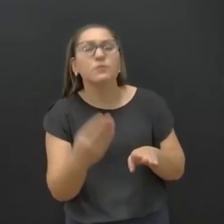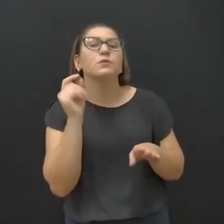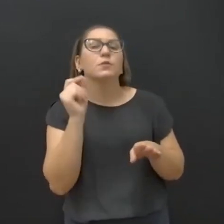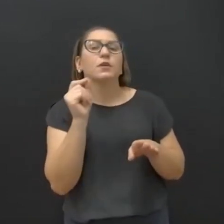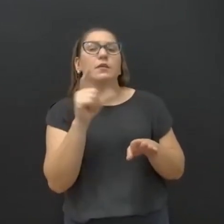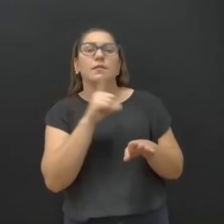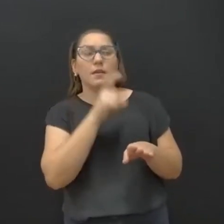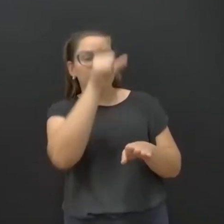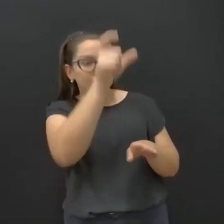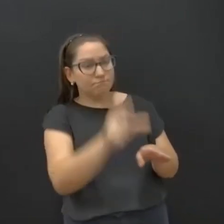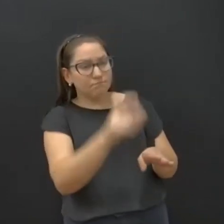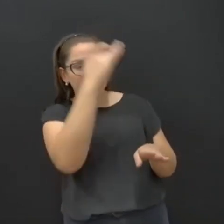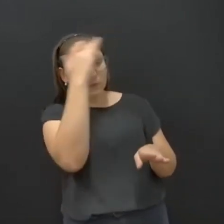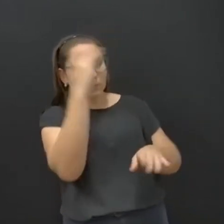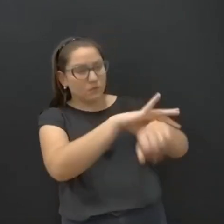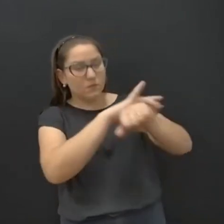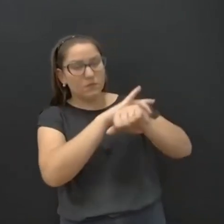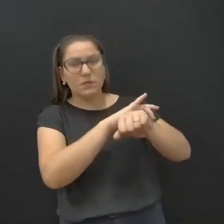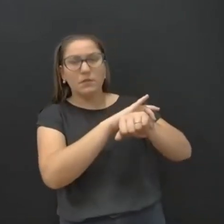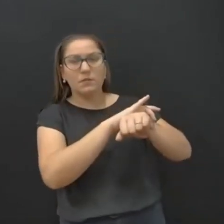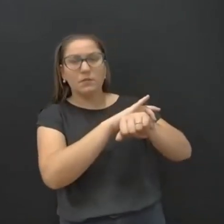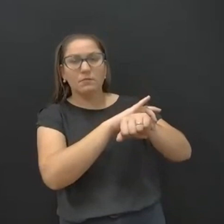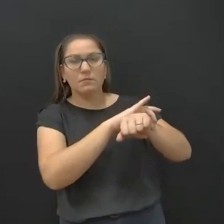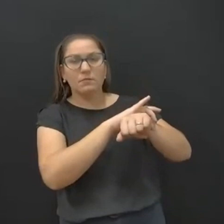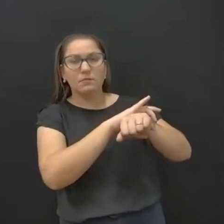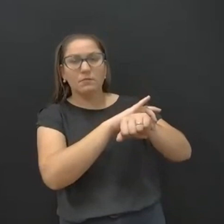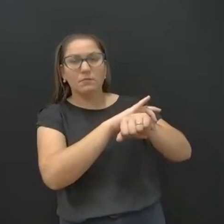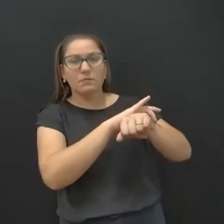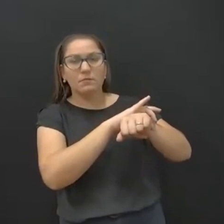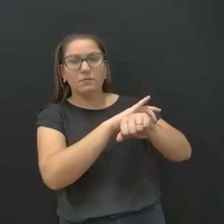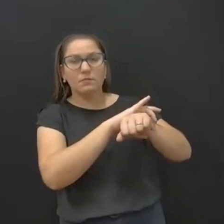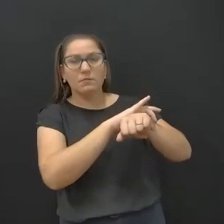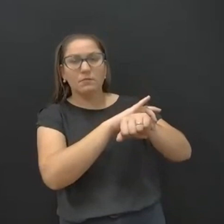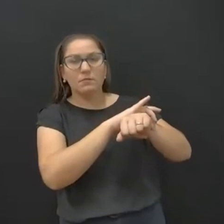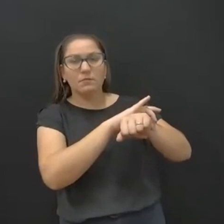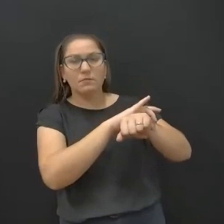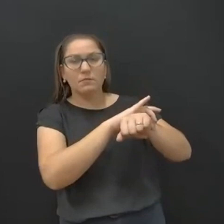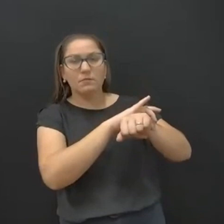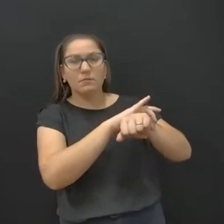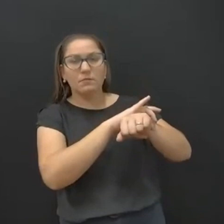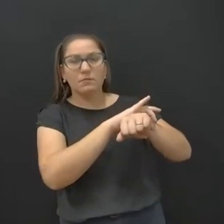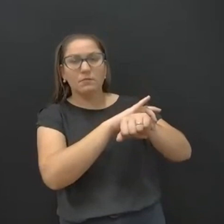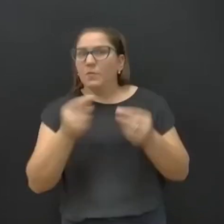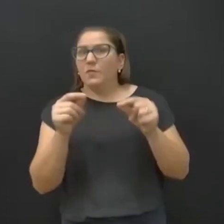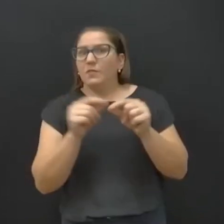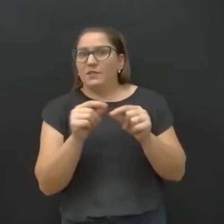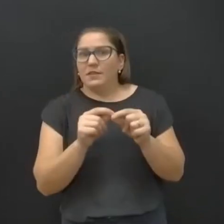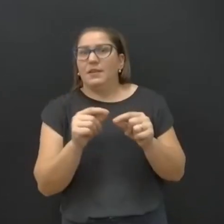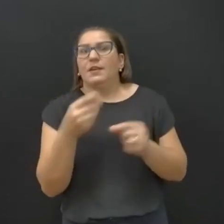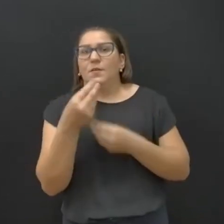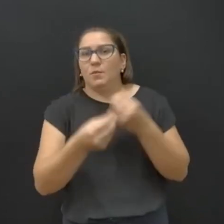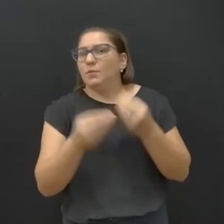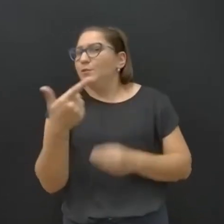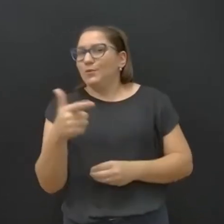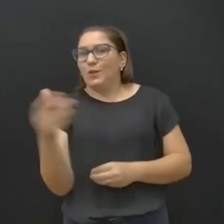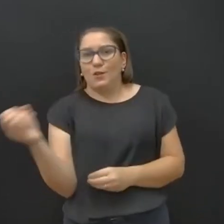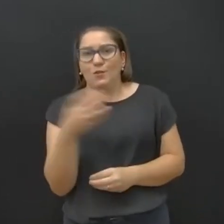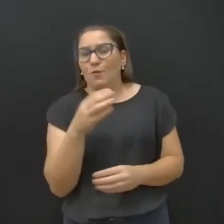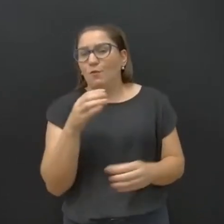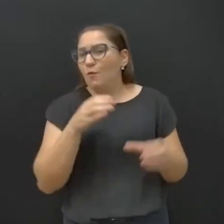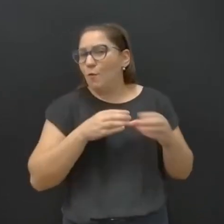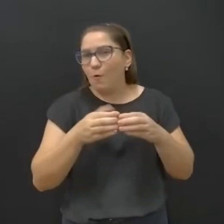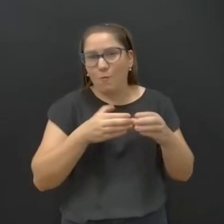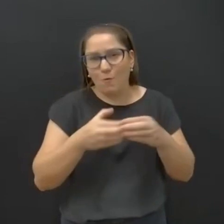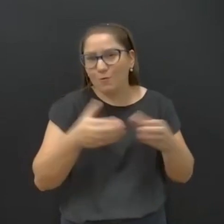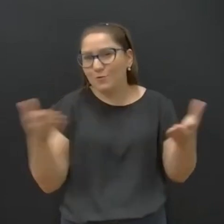física da Guarda Municipal em cada escola. E para que a gente possa realizar dessa forma, enquanto não há novo concurso,